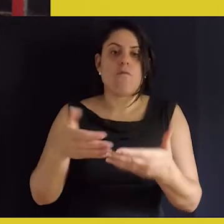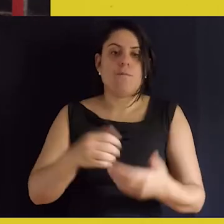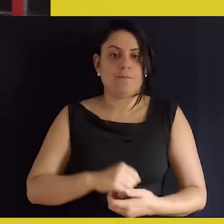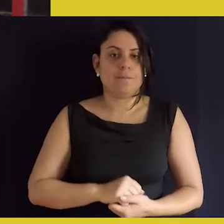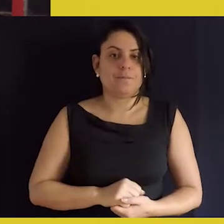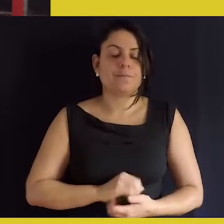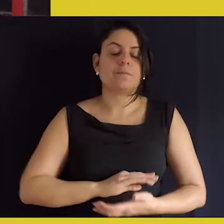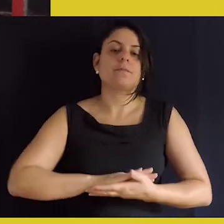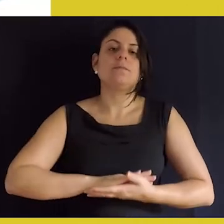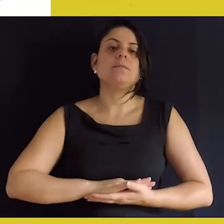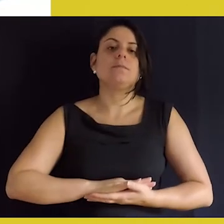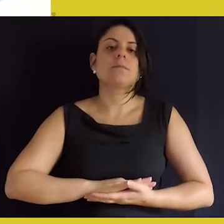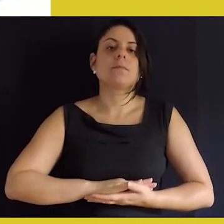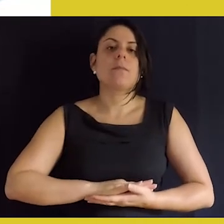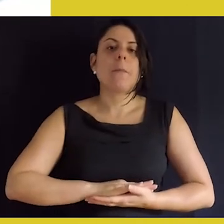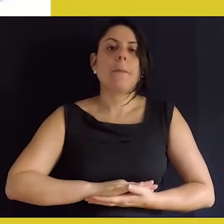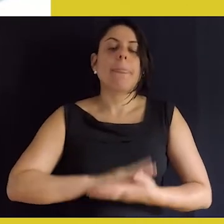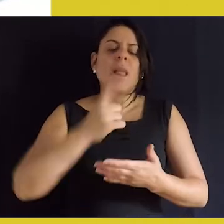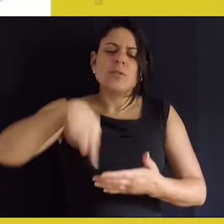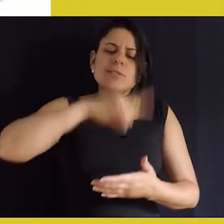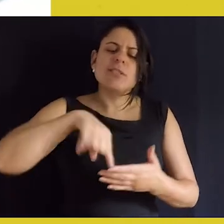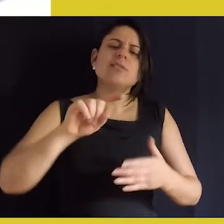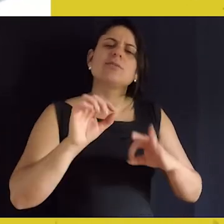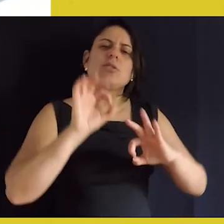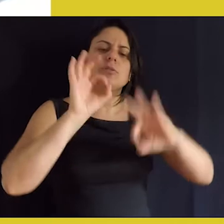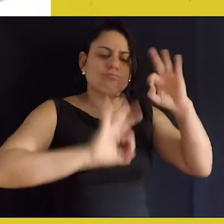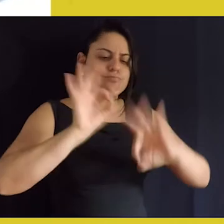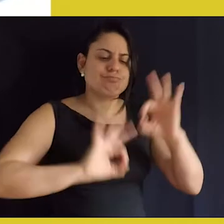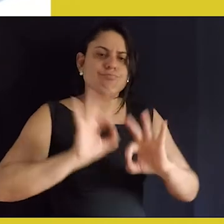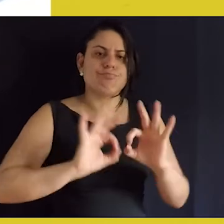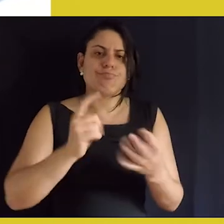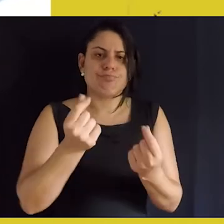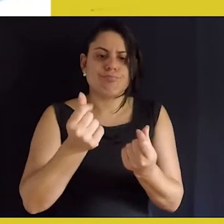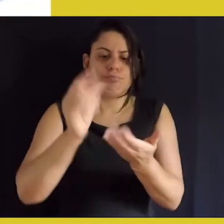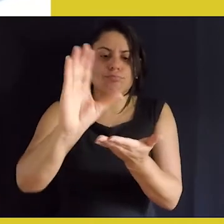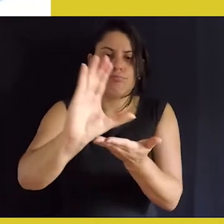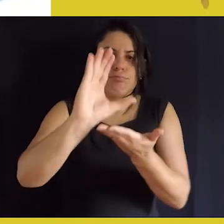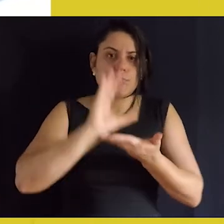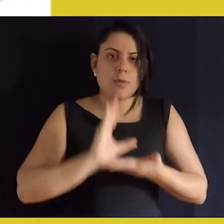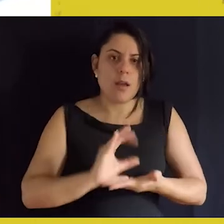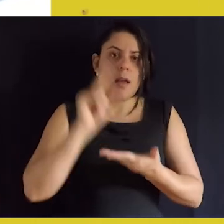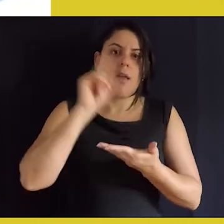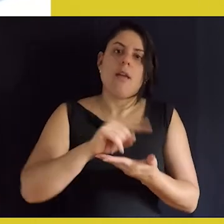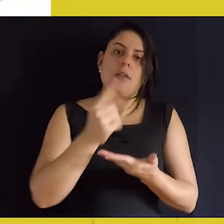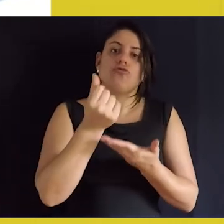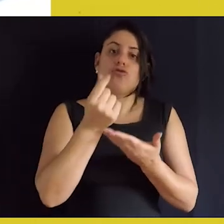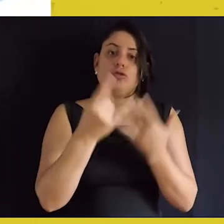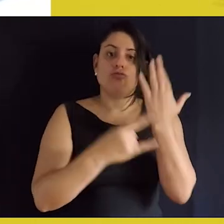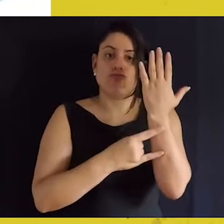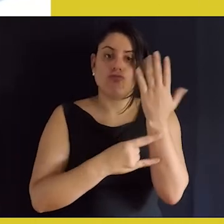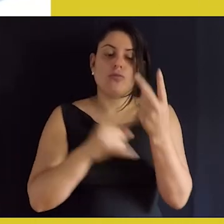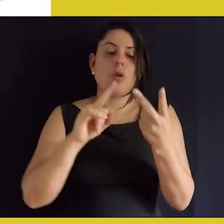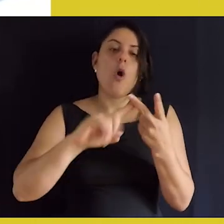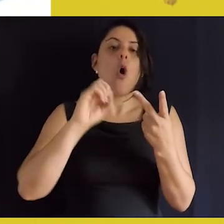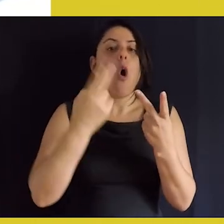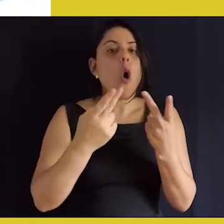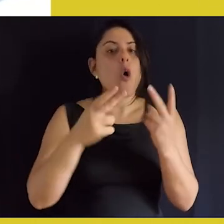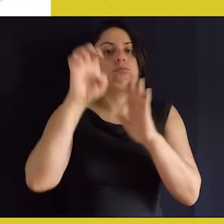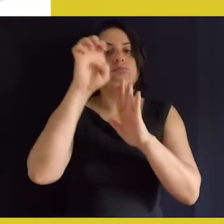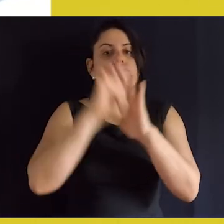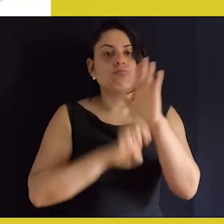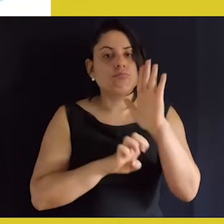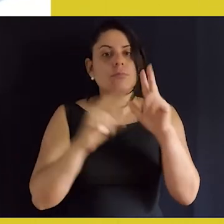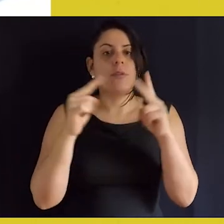principais públicos, né. Nossos recursos e a manutenção do núcleo é basicamente através da verba da UFMG